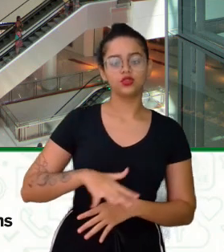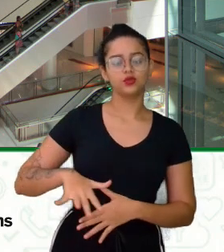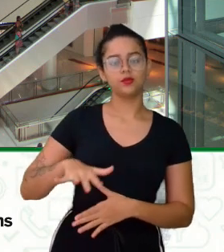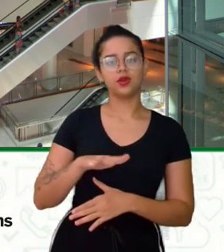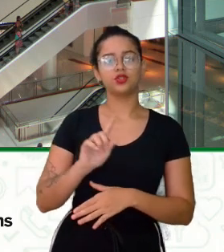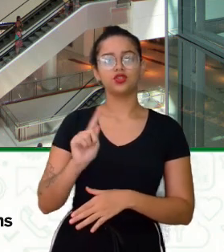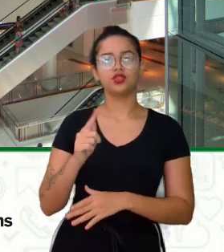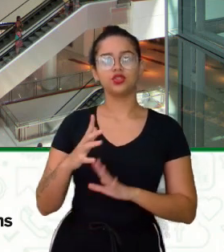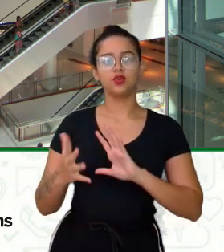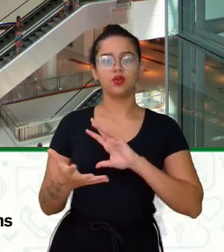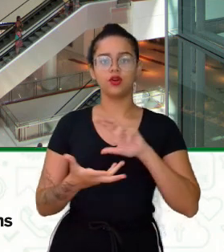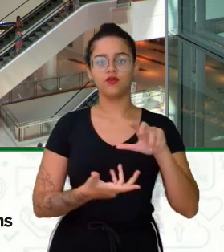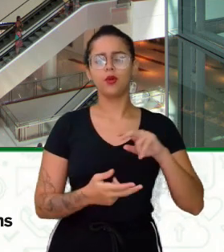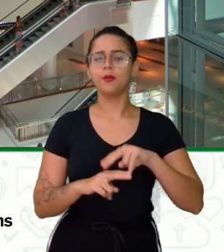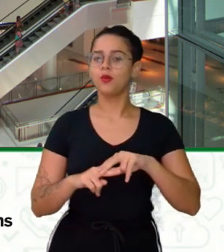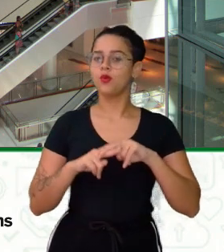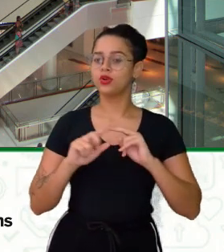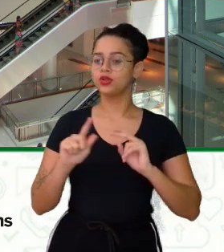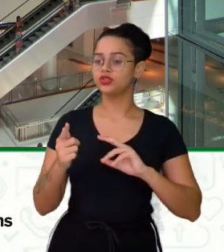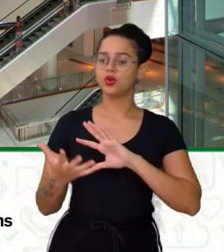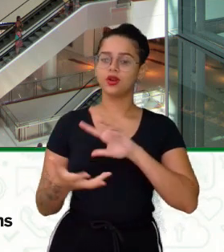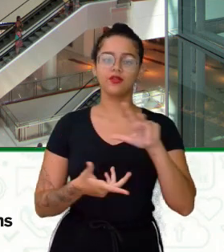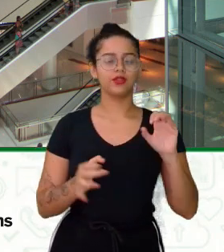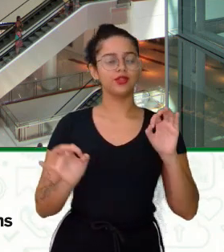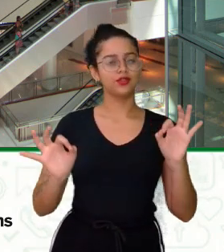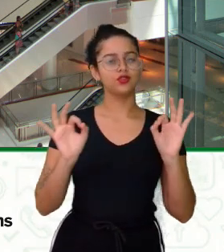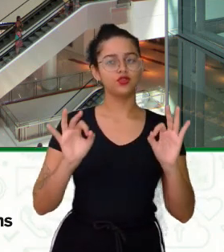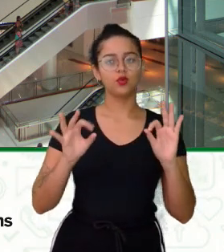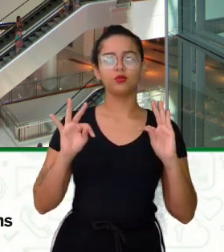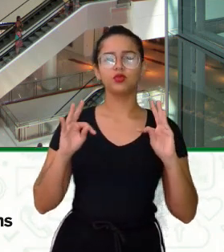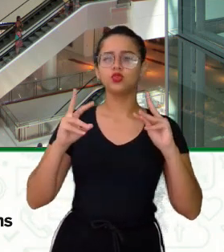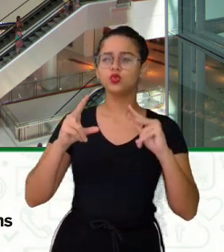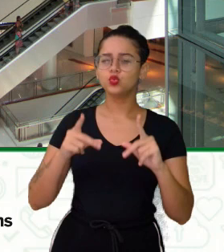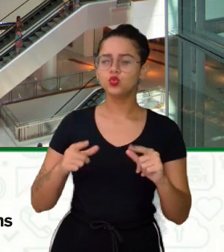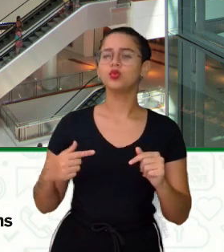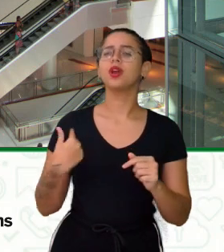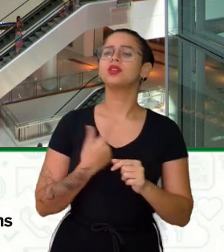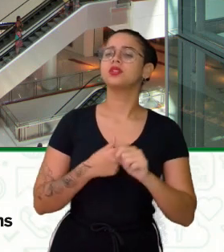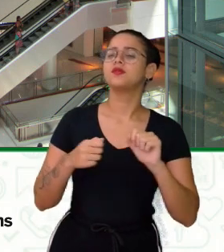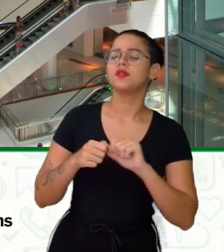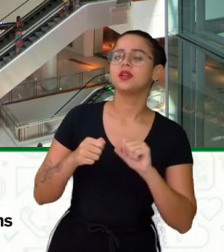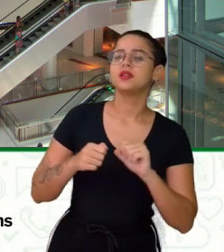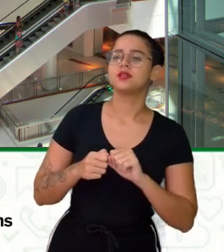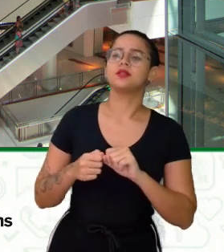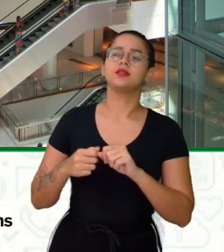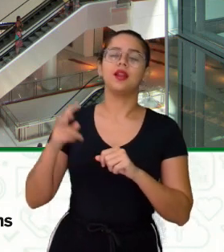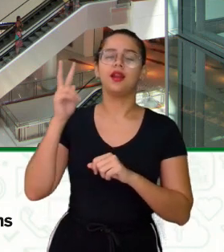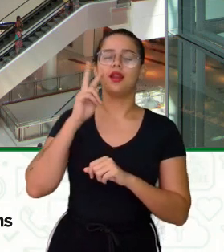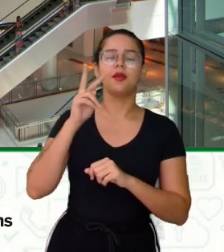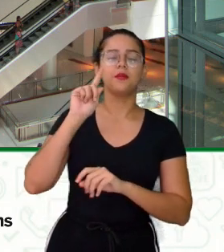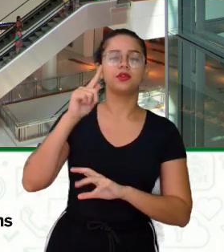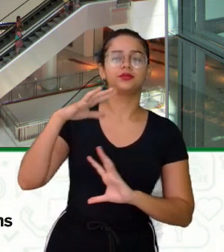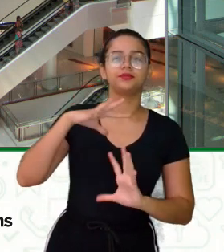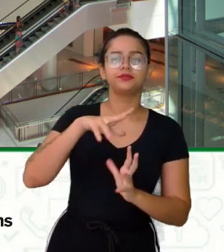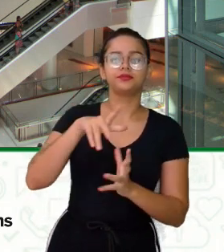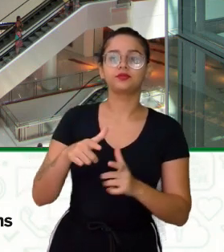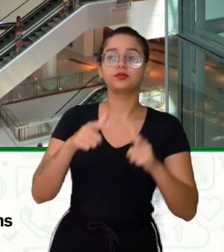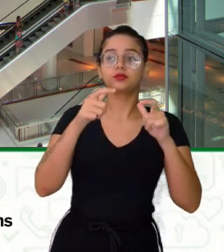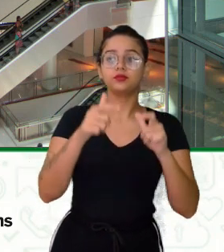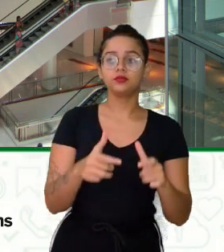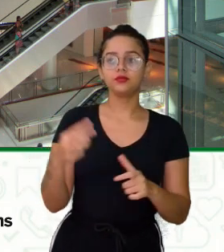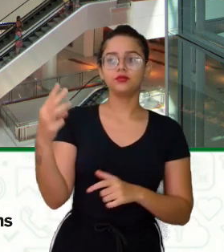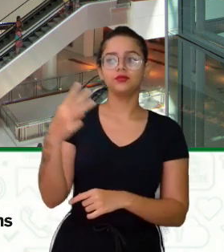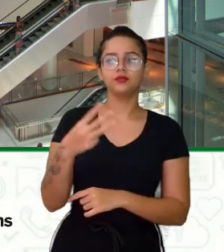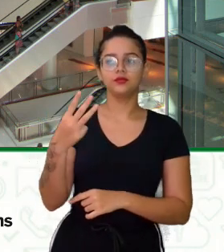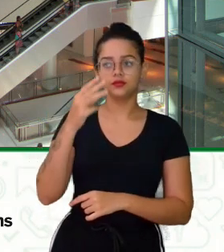Por isso que a geografia É fantástica Tudo que a gente Vai fazendo Nos remete A geografia E diz ali O setor Tessiário